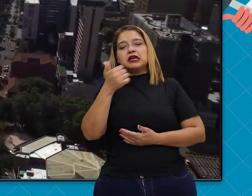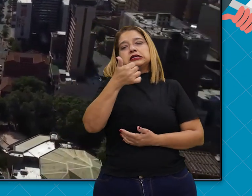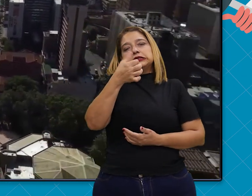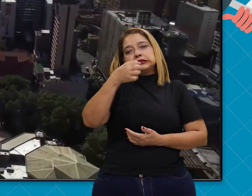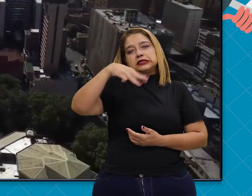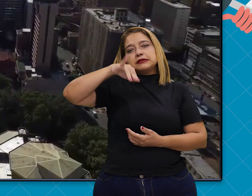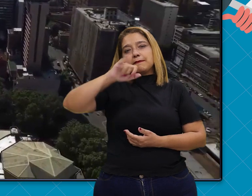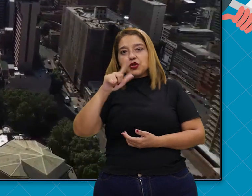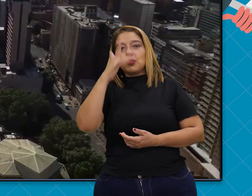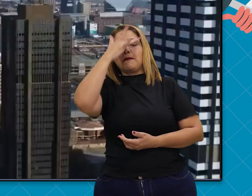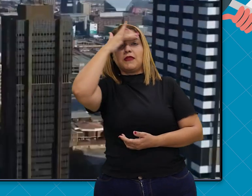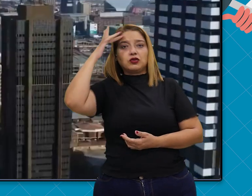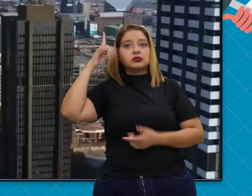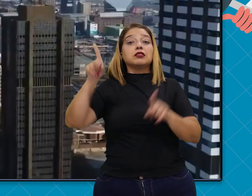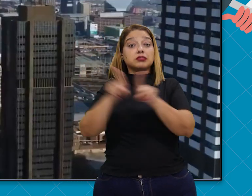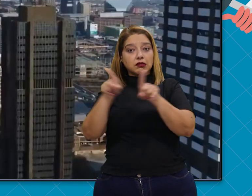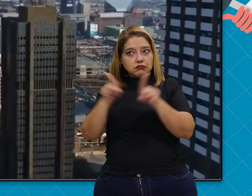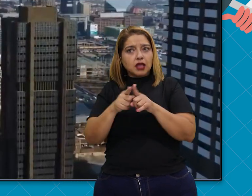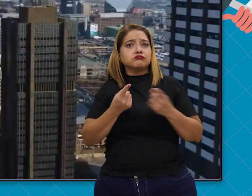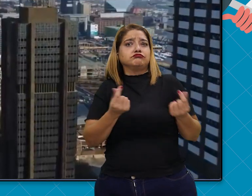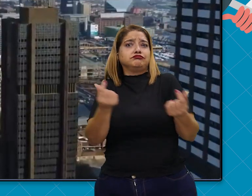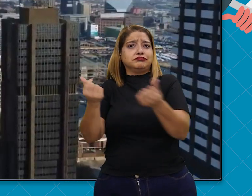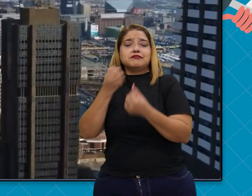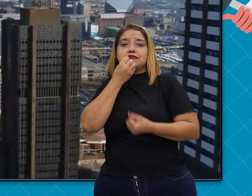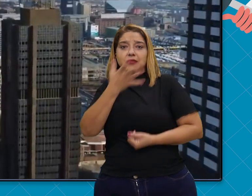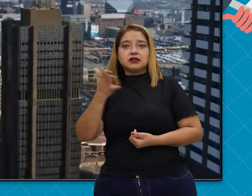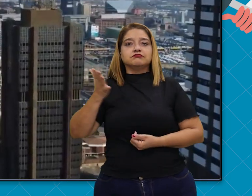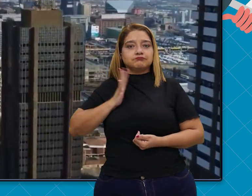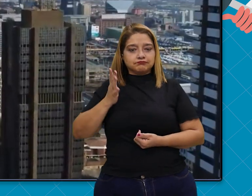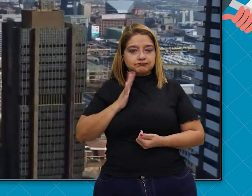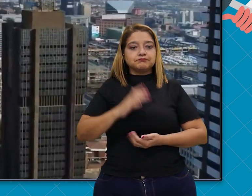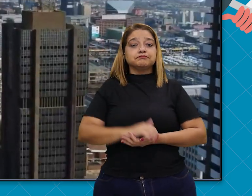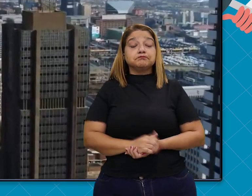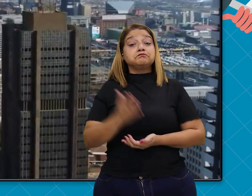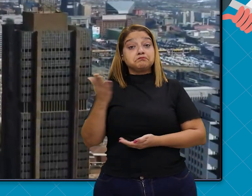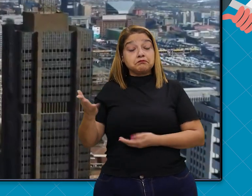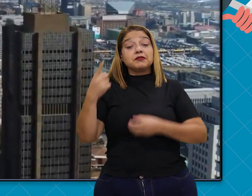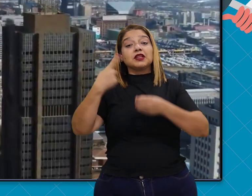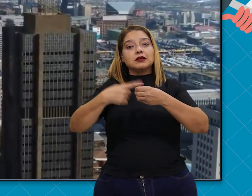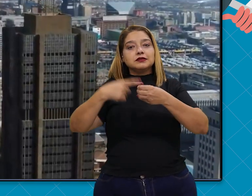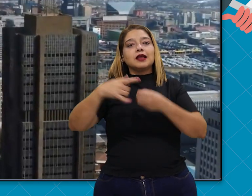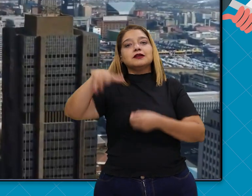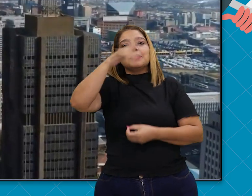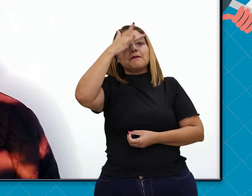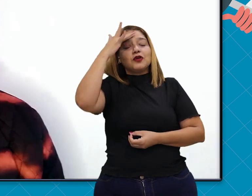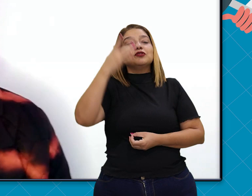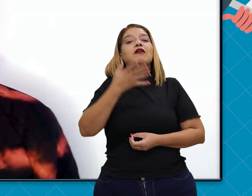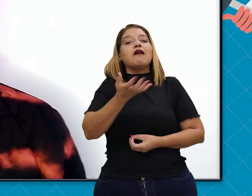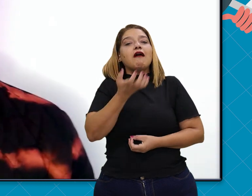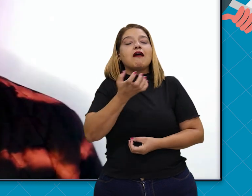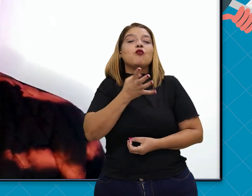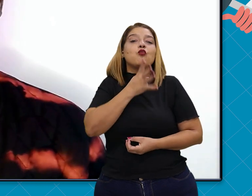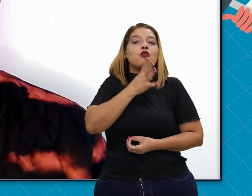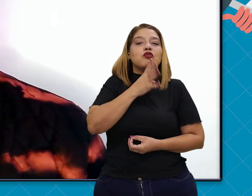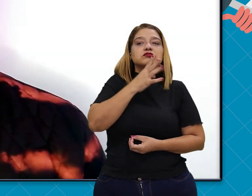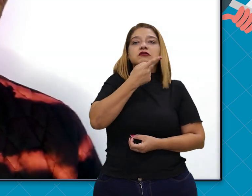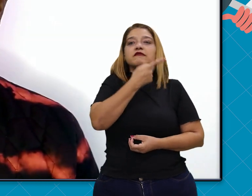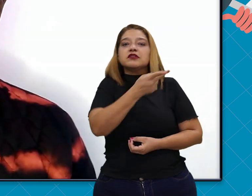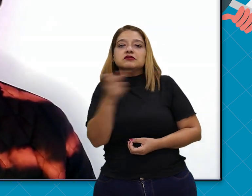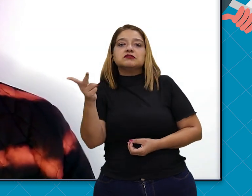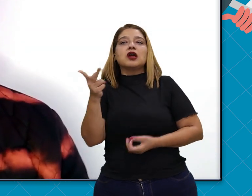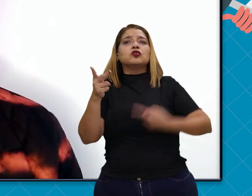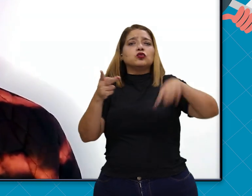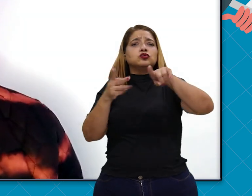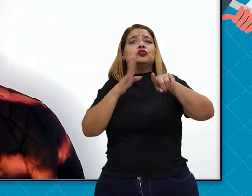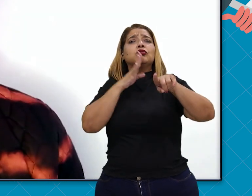milionários. Joanesburgo, sem dúvida, é a cidade que muita gente gostaria de conhecer. Ou já ouviu